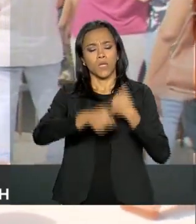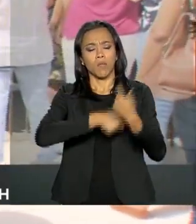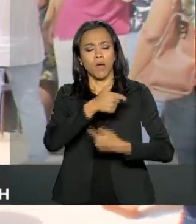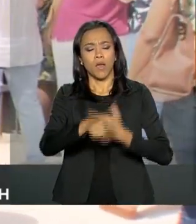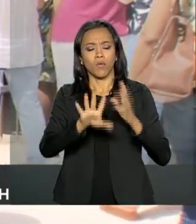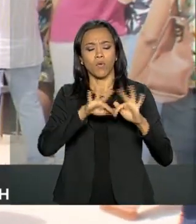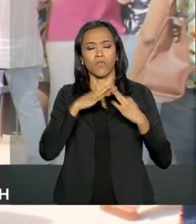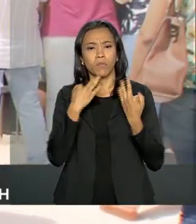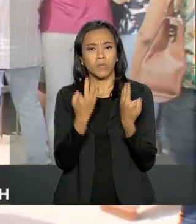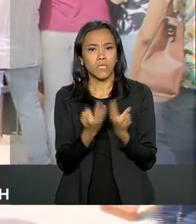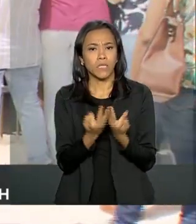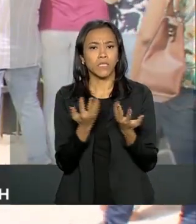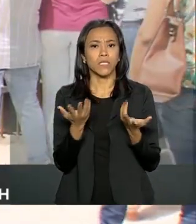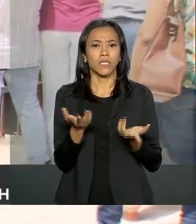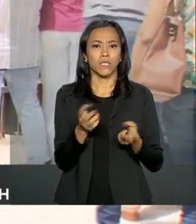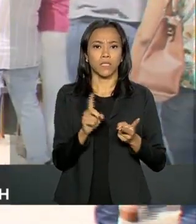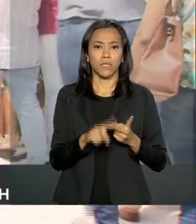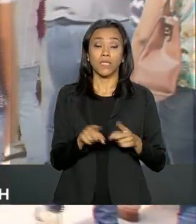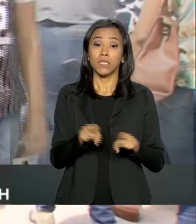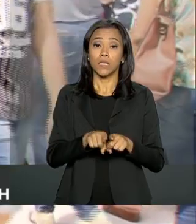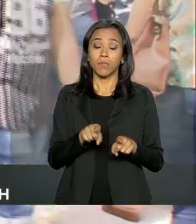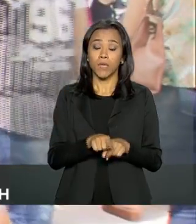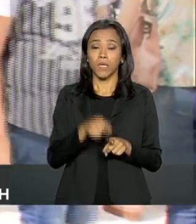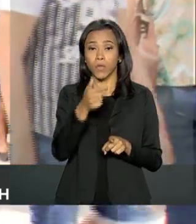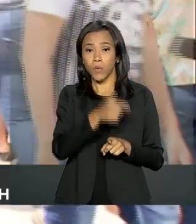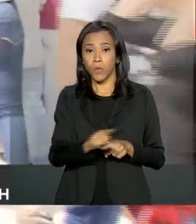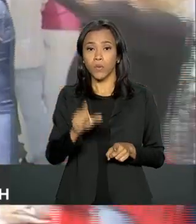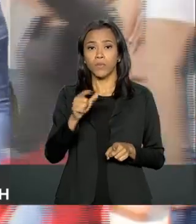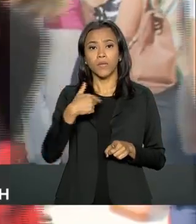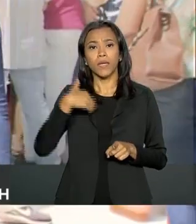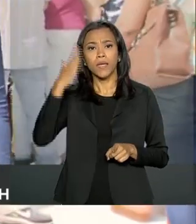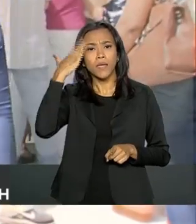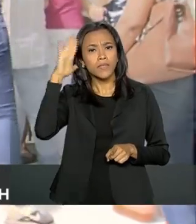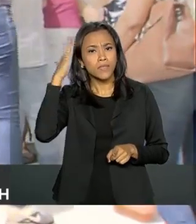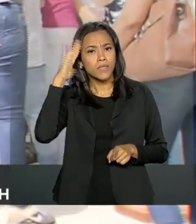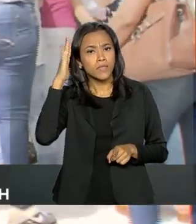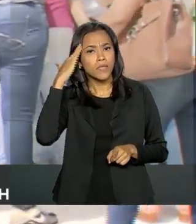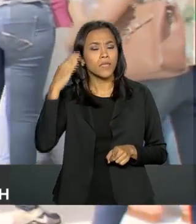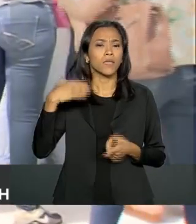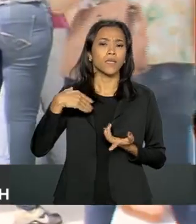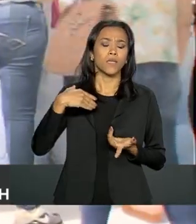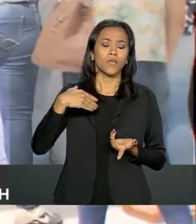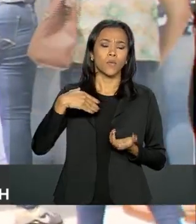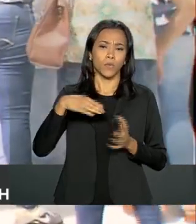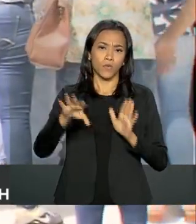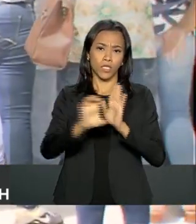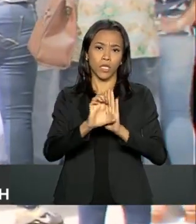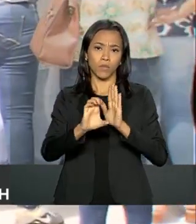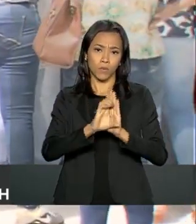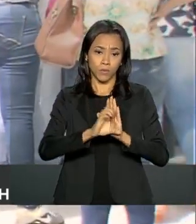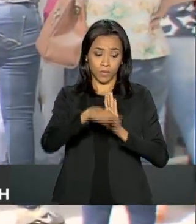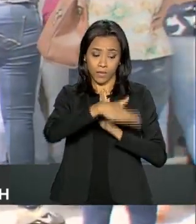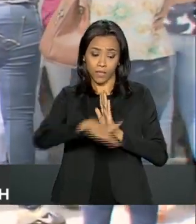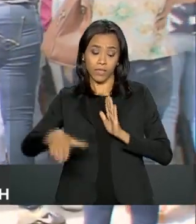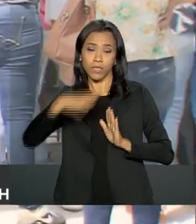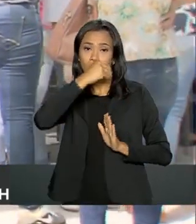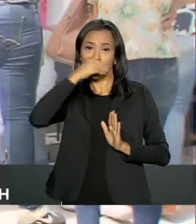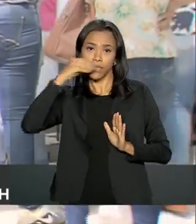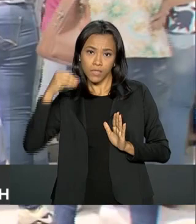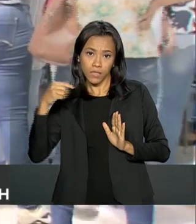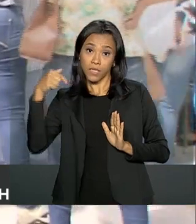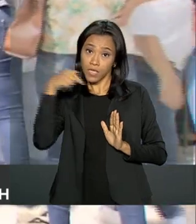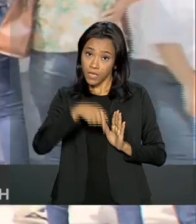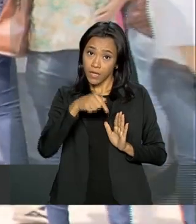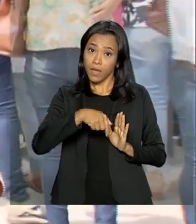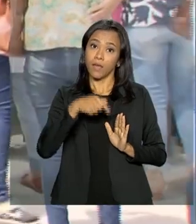na questão do apoio, a questão de entender o Estatuto da Criança e Adolescente como uma via de direito, mas uma